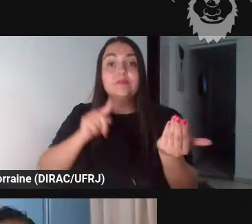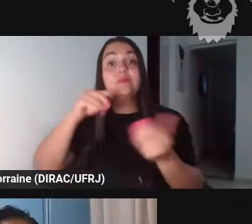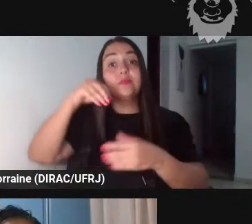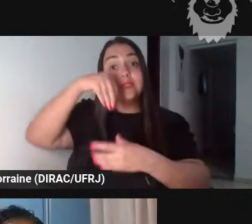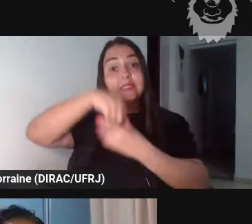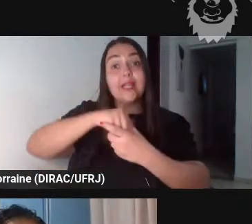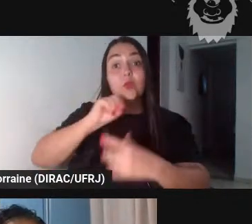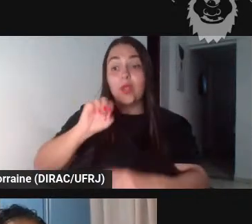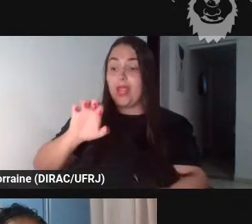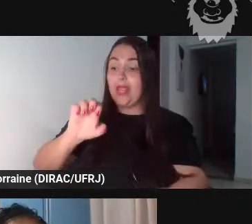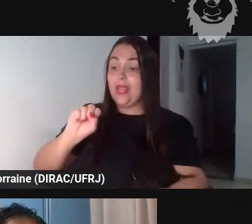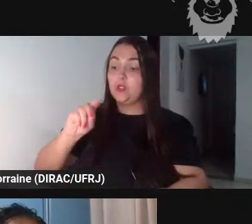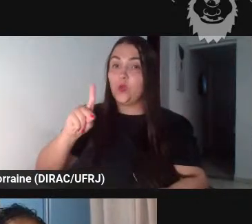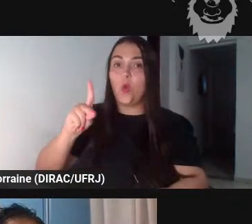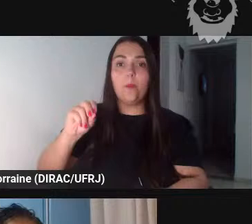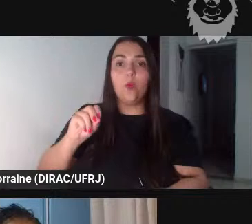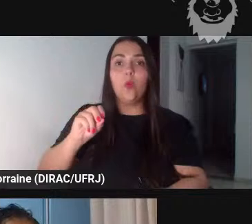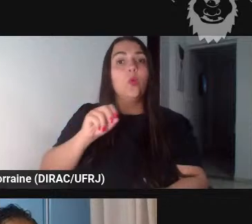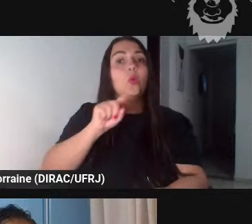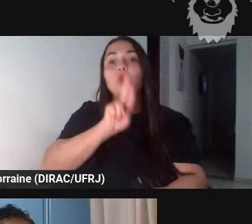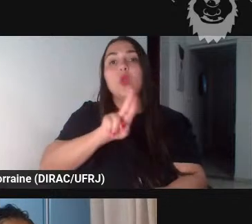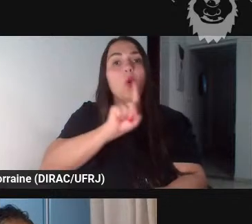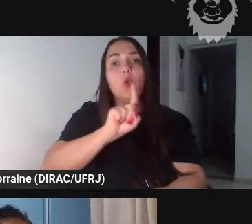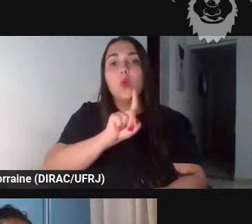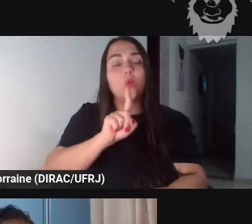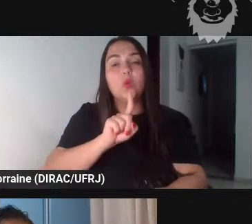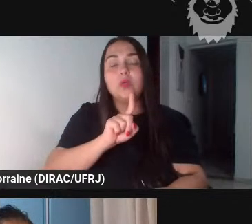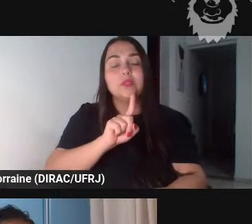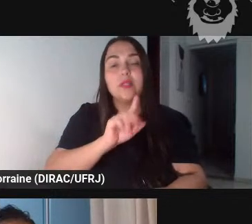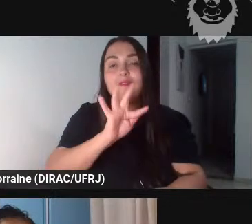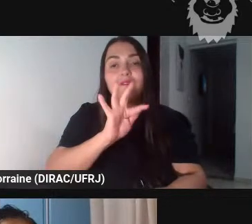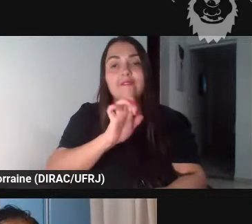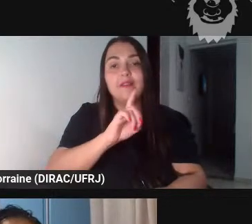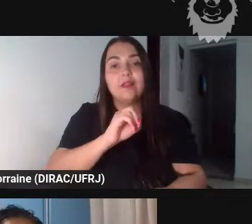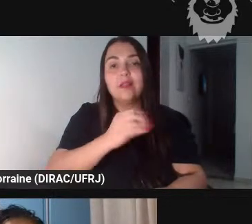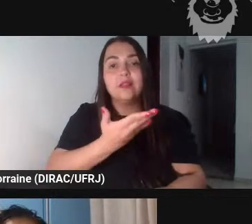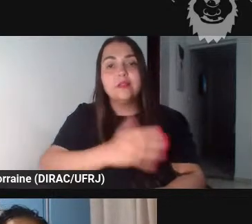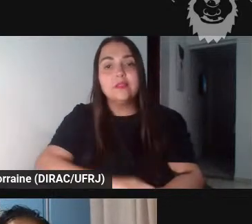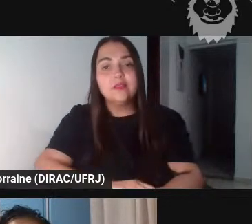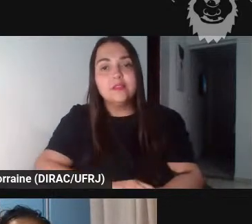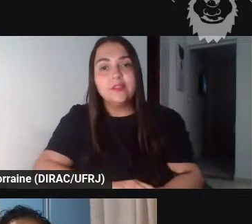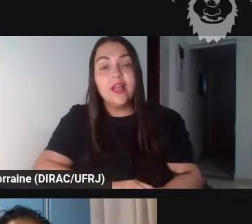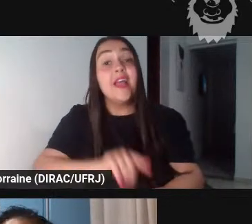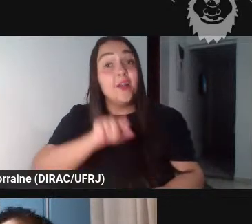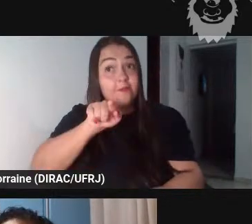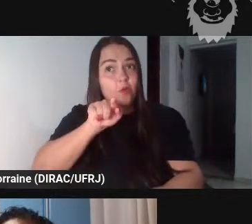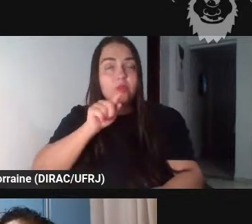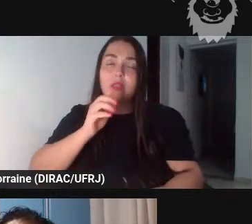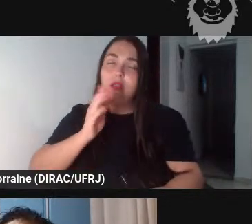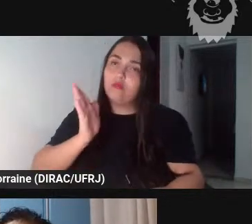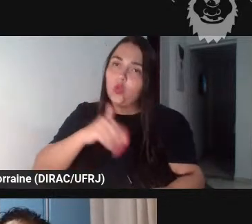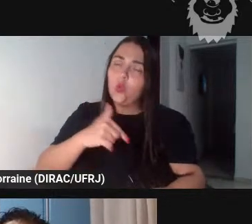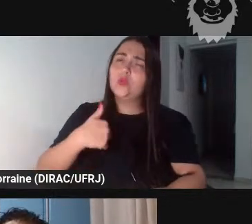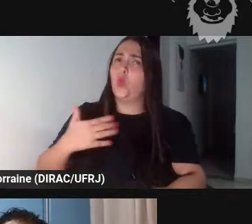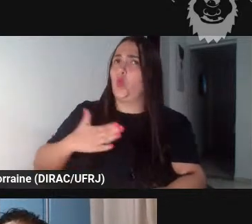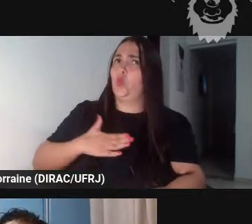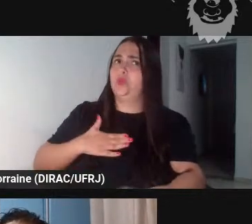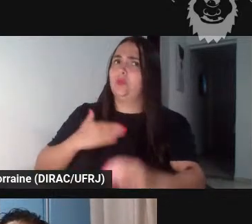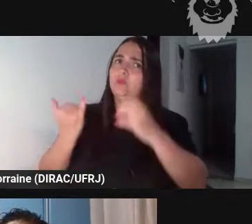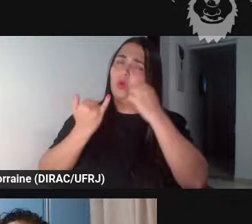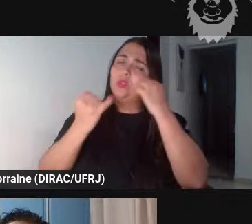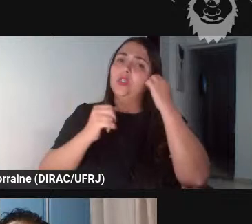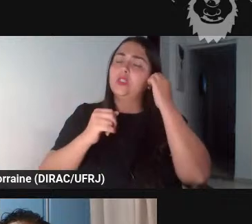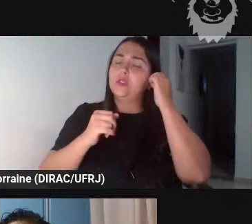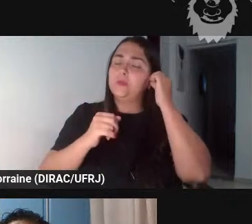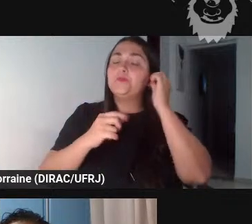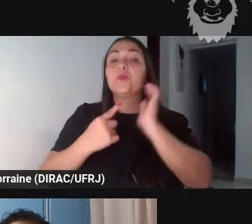esopo e não de pedro e aí você trouxe eu acho muito importante ter trazido o trabalho da Loide